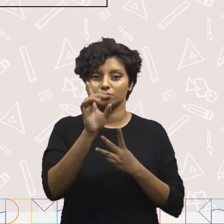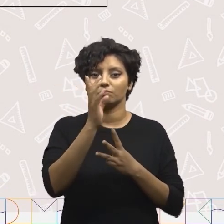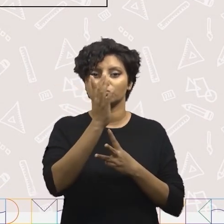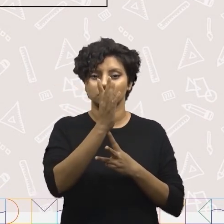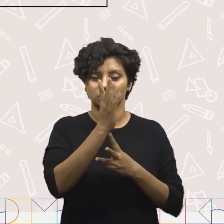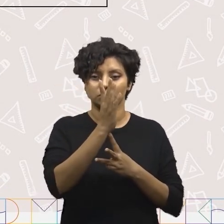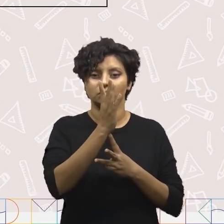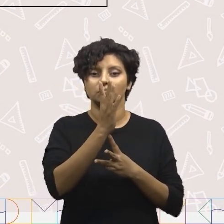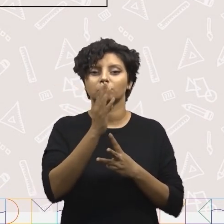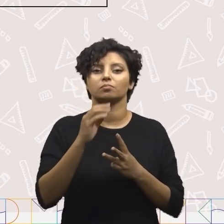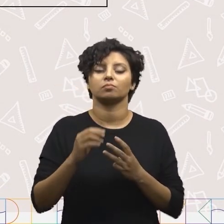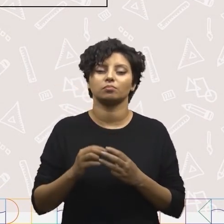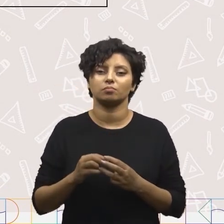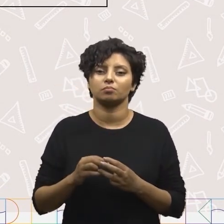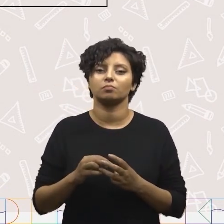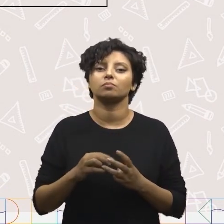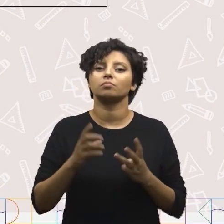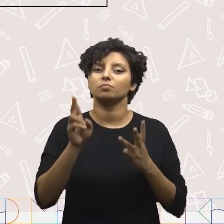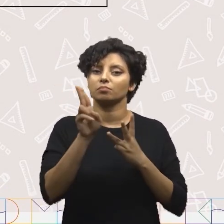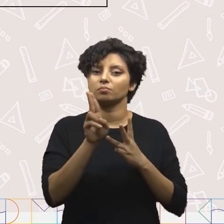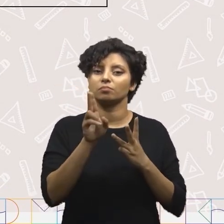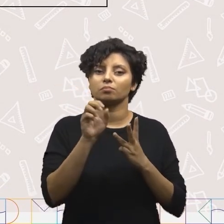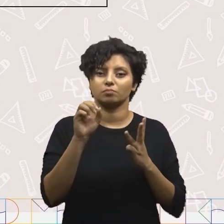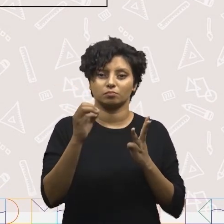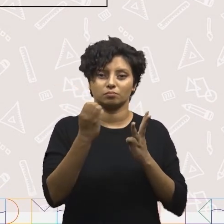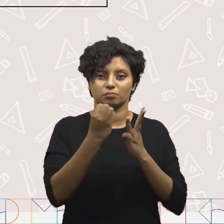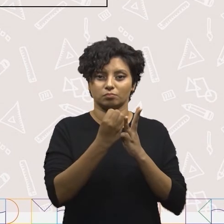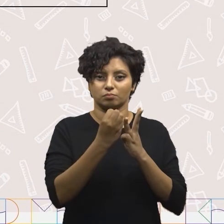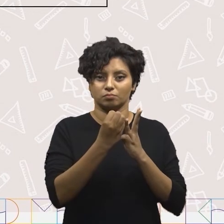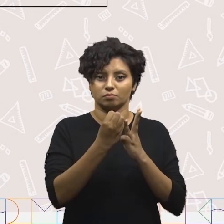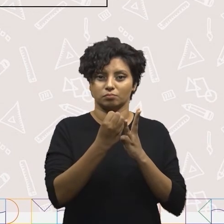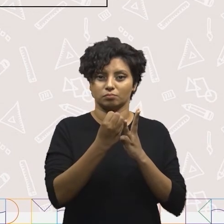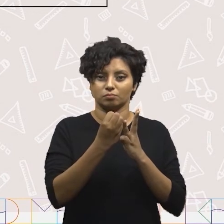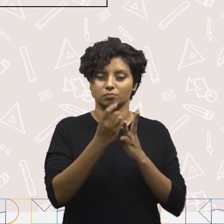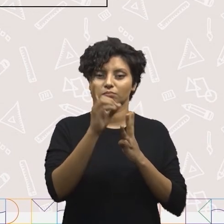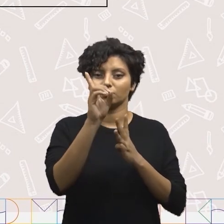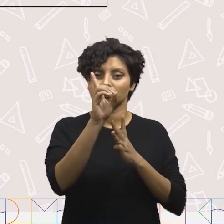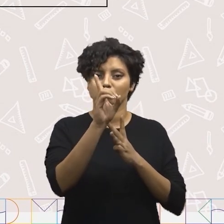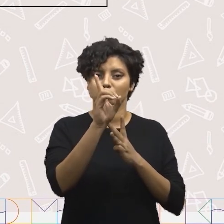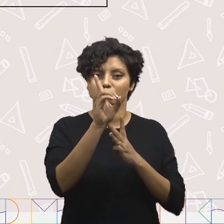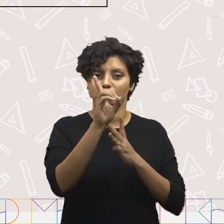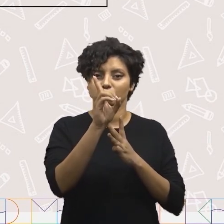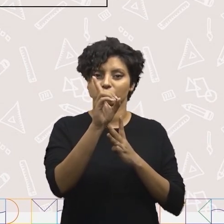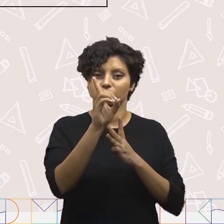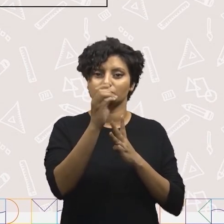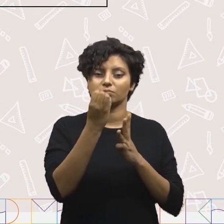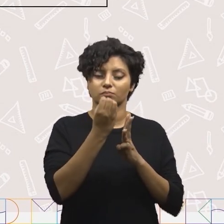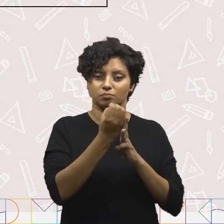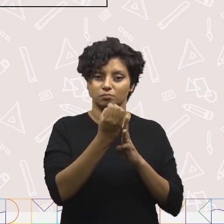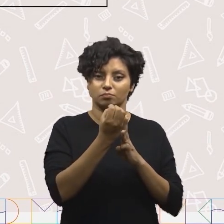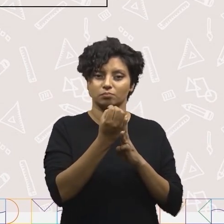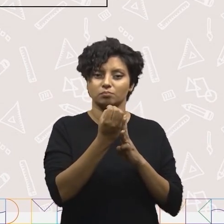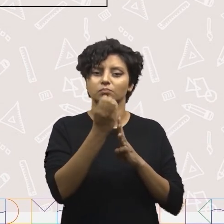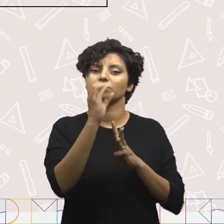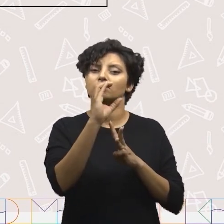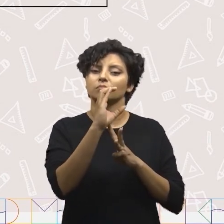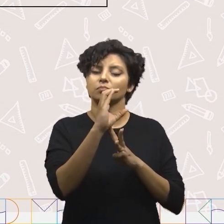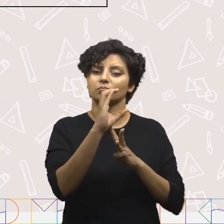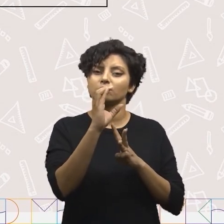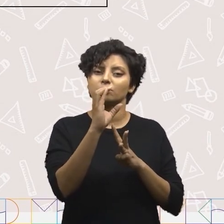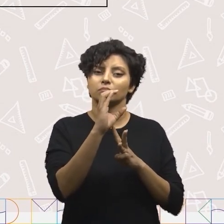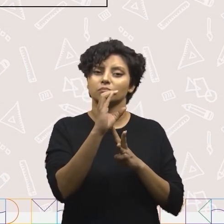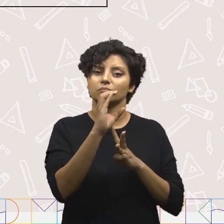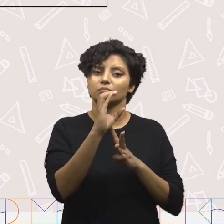a centena. Então, na unidade vai ficar o zero. Na dezena vai ficar zero. E na